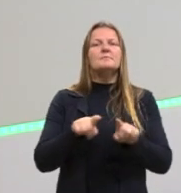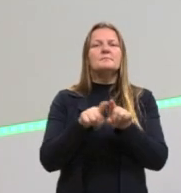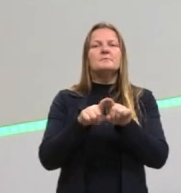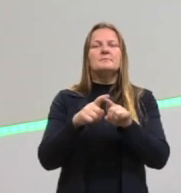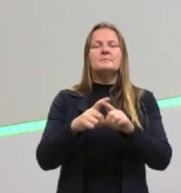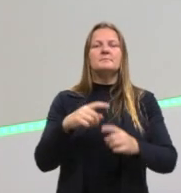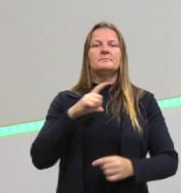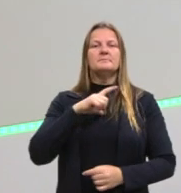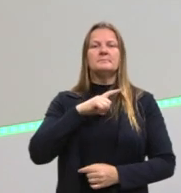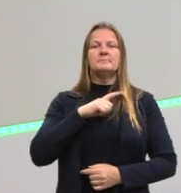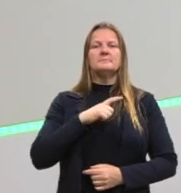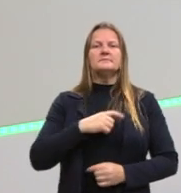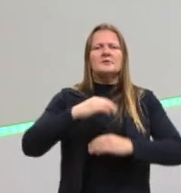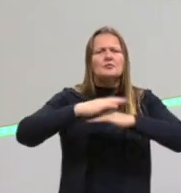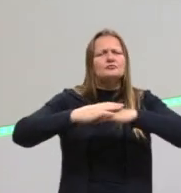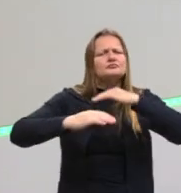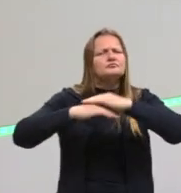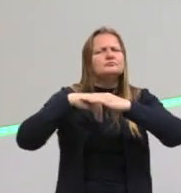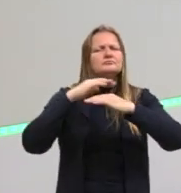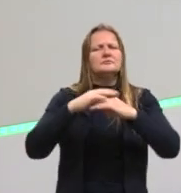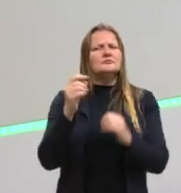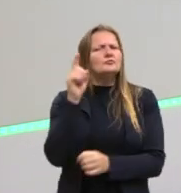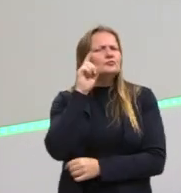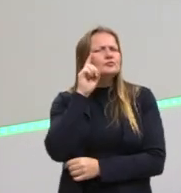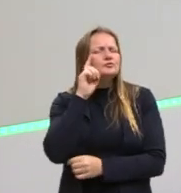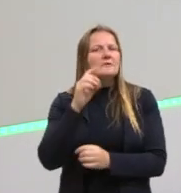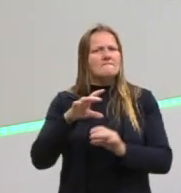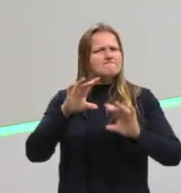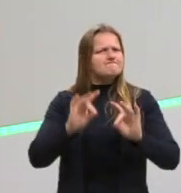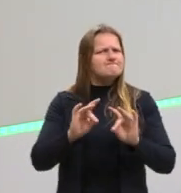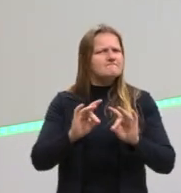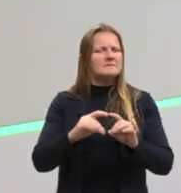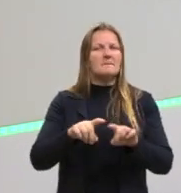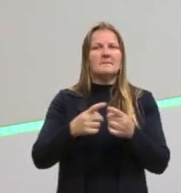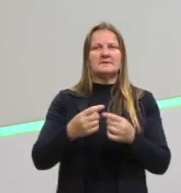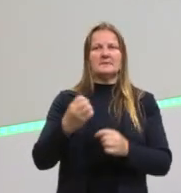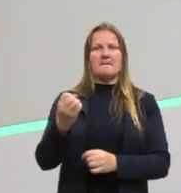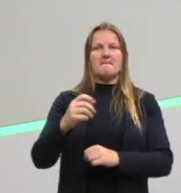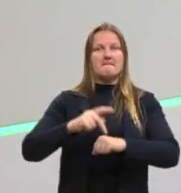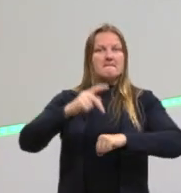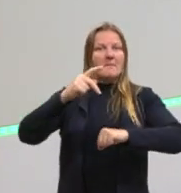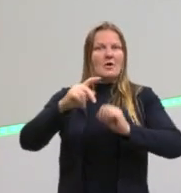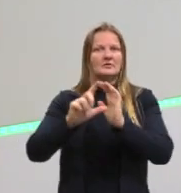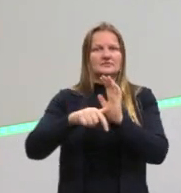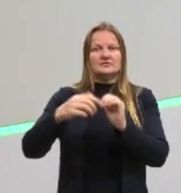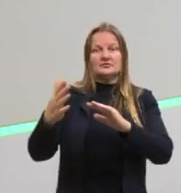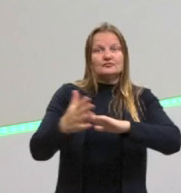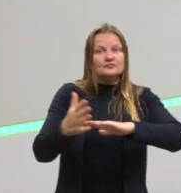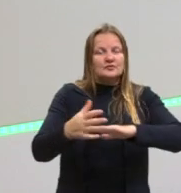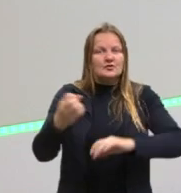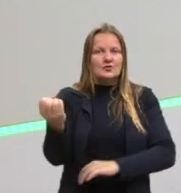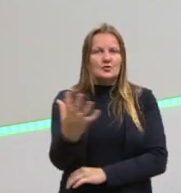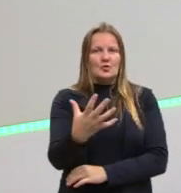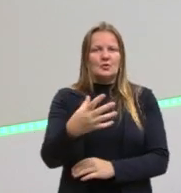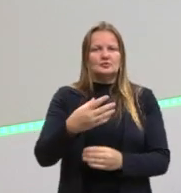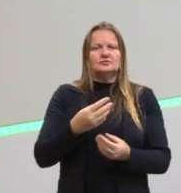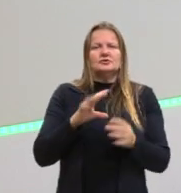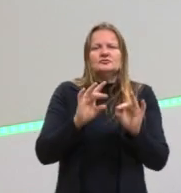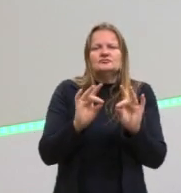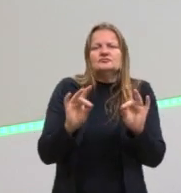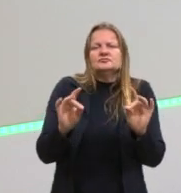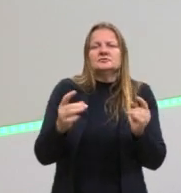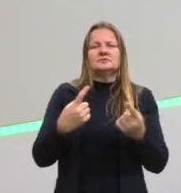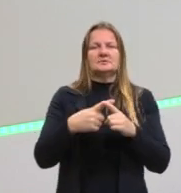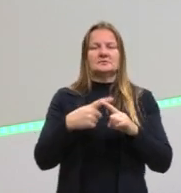que é construído, é algo que é fixo. A pós-modernidade, a contemporaneidade, a modernidade líquida, é o